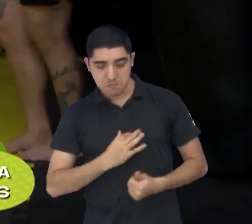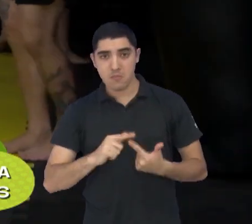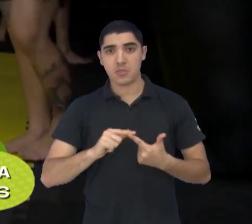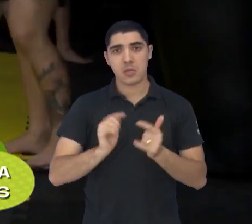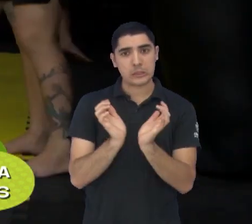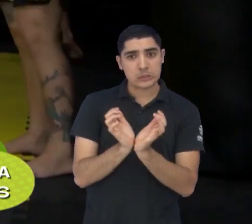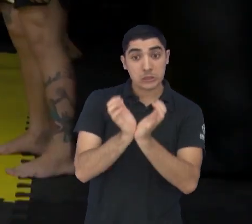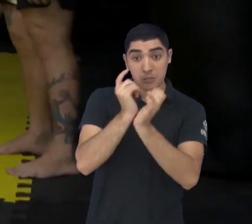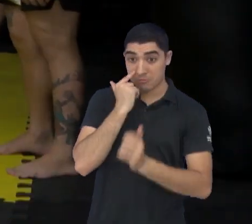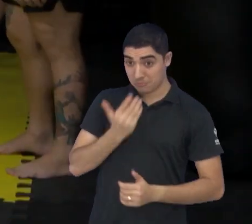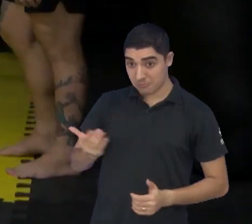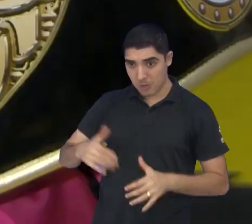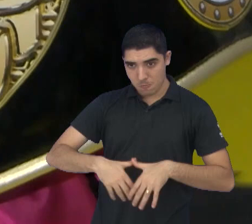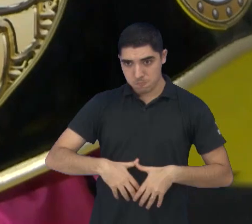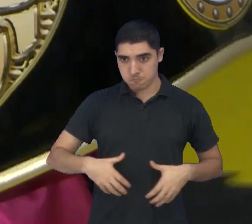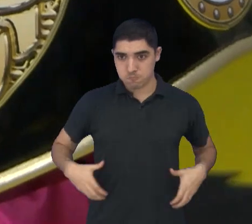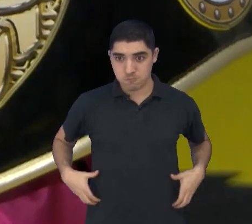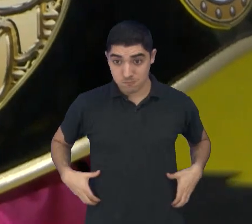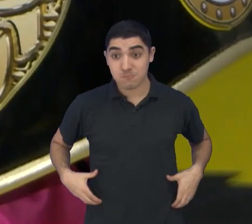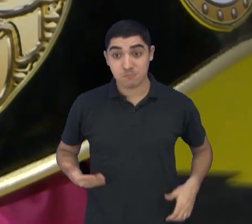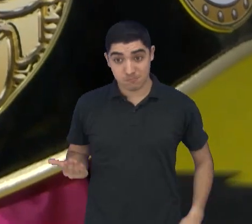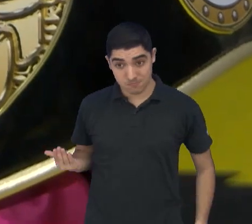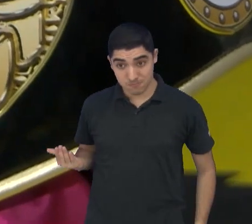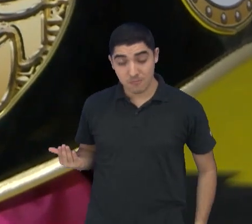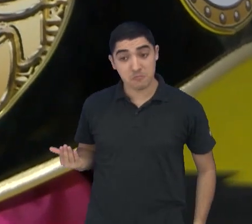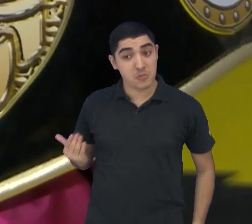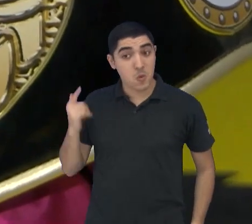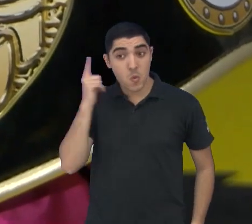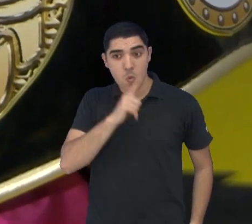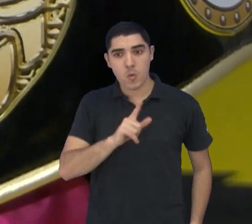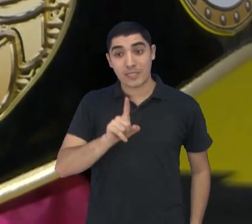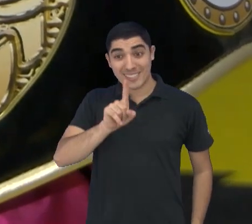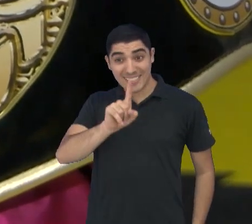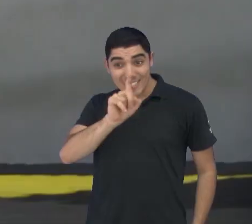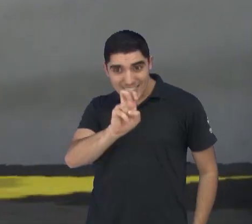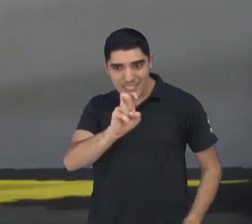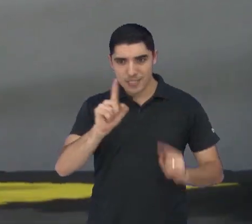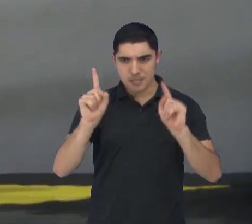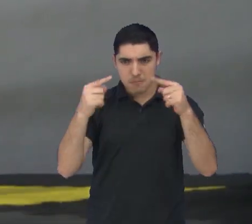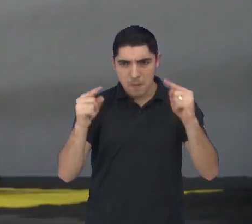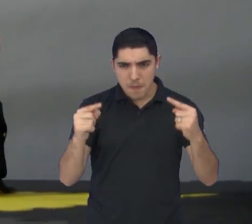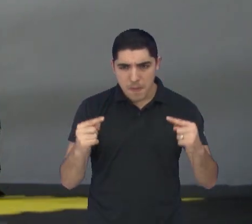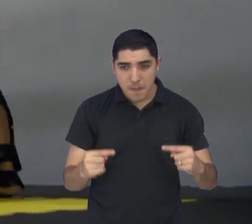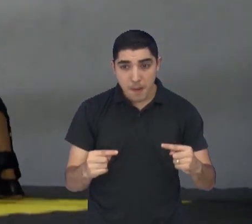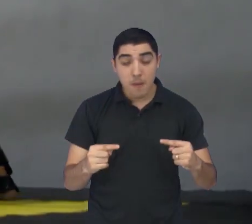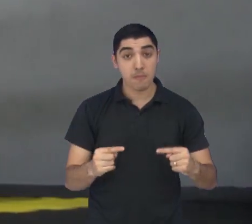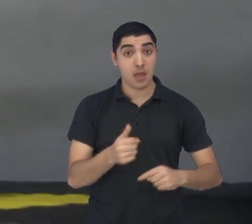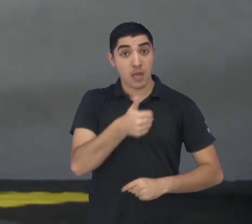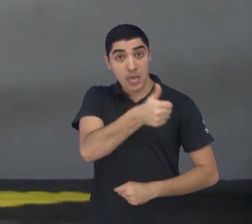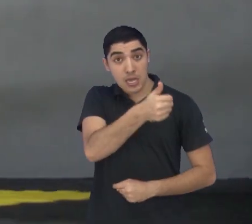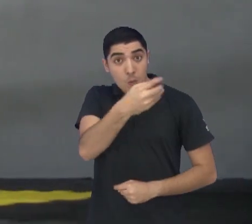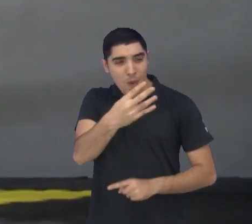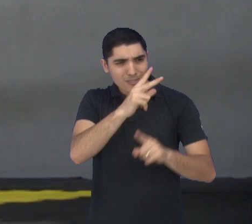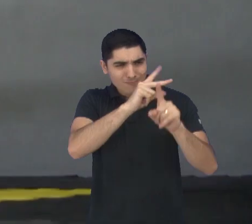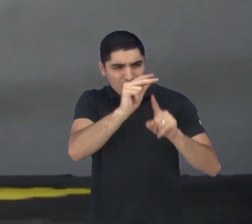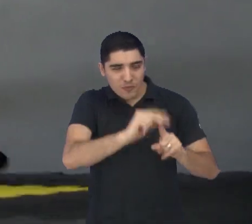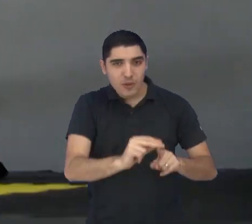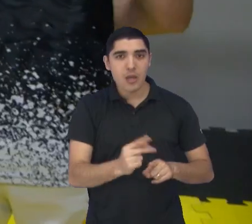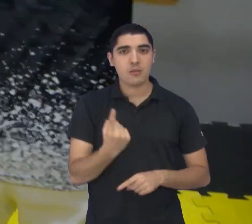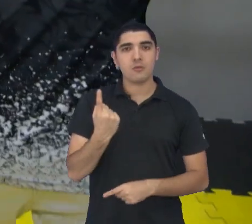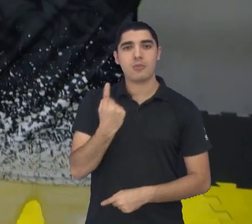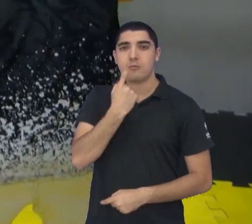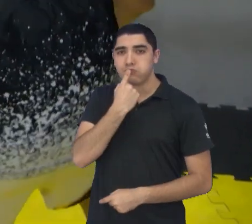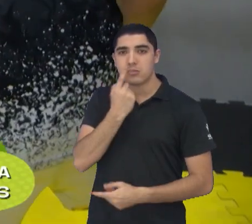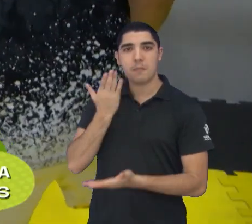esse cinturão de destaque. Até o momento, foram 15 lutas na carreira, com 14 vitórias, e apenas uma derrota.